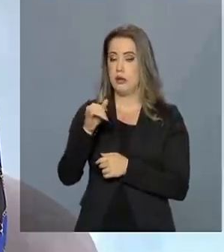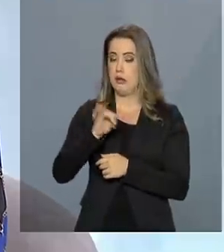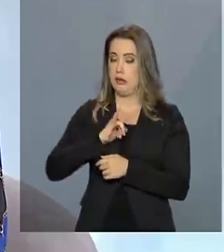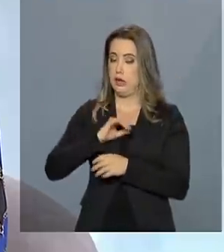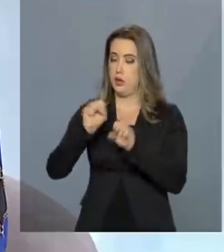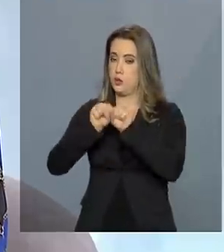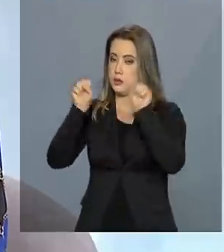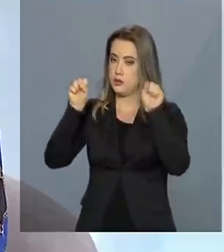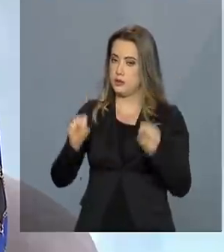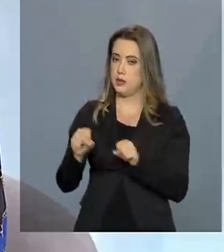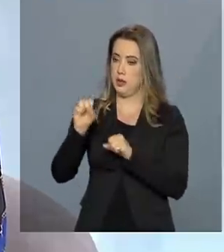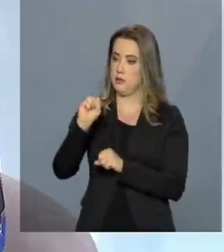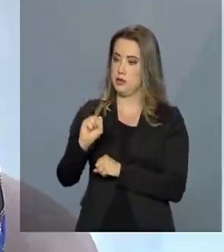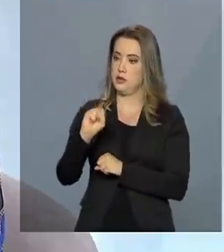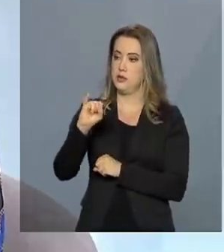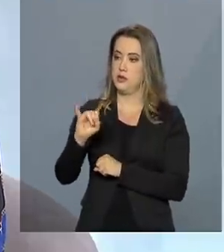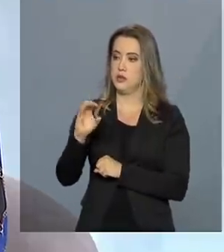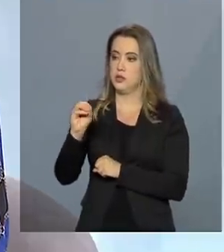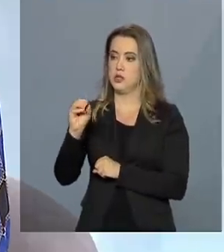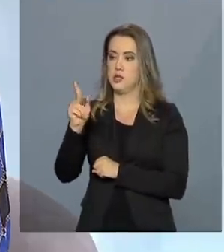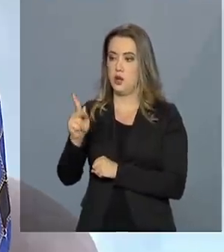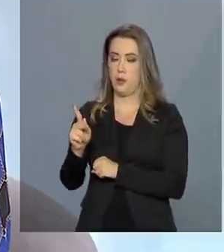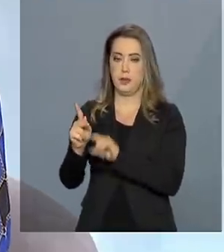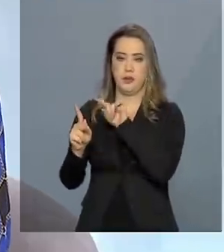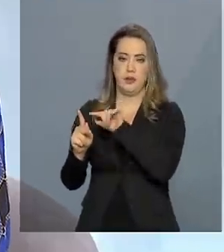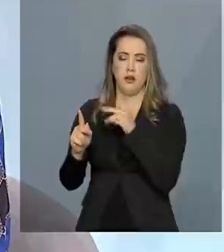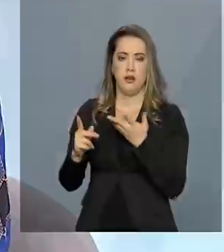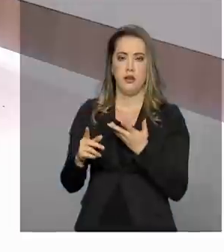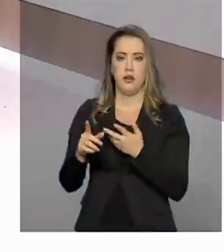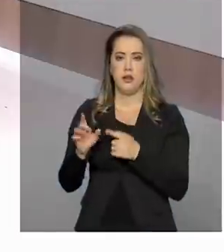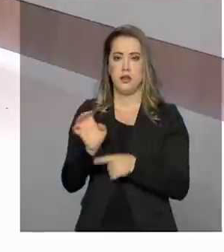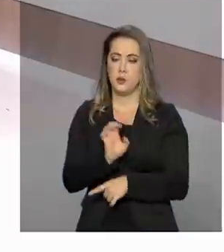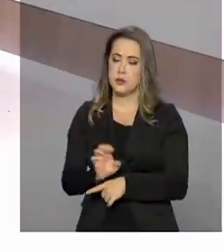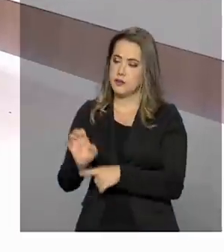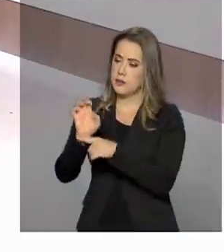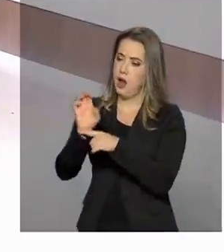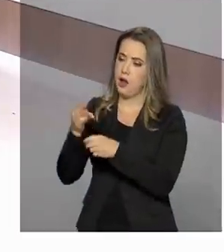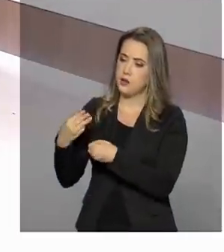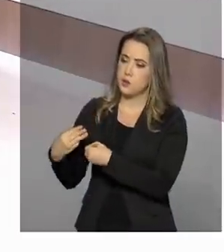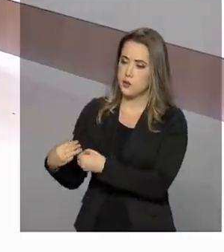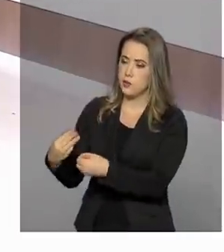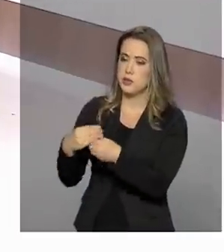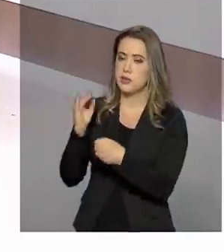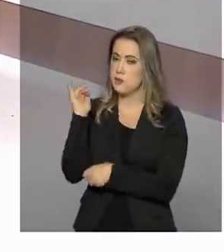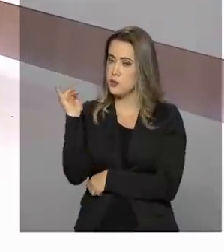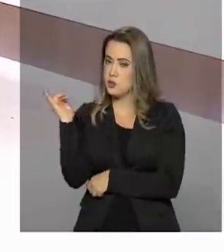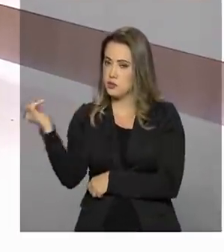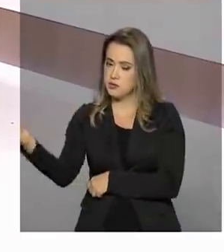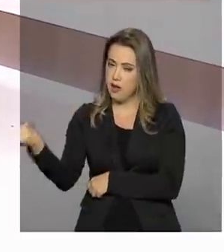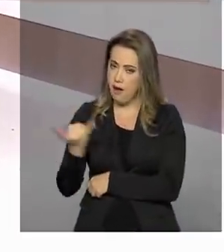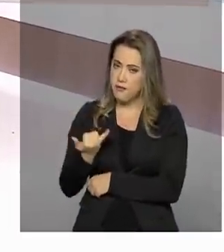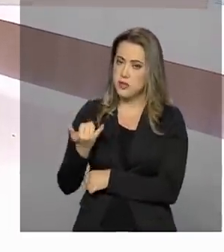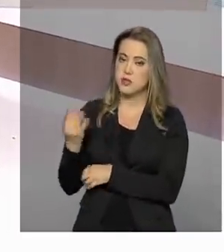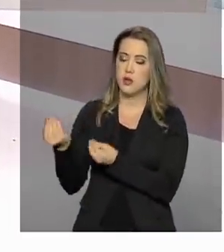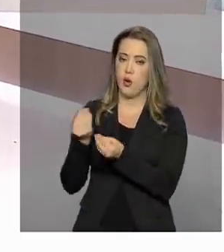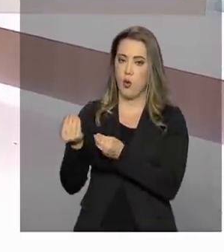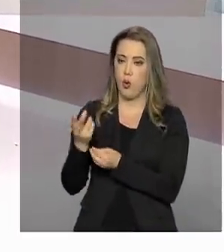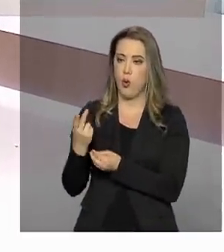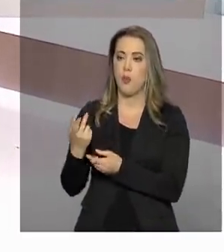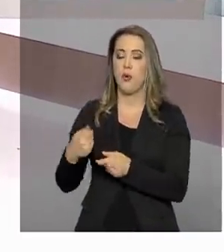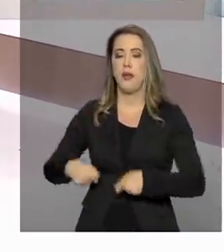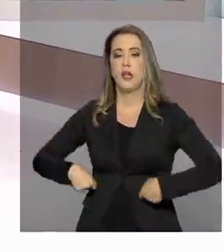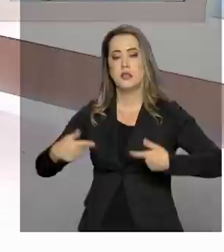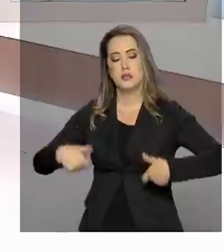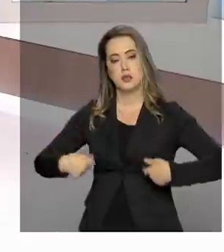onde os entes declaram o que é arrecadado, o que é investido em educação básica,